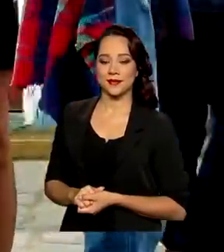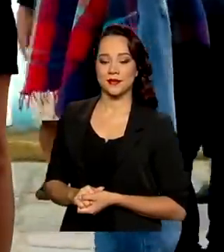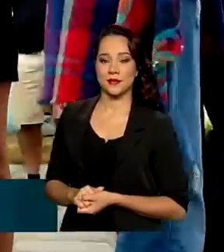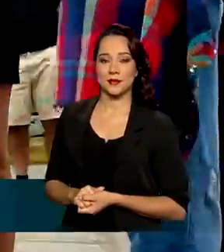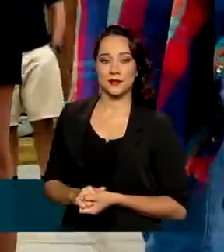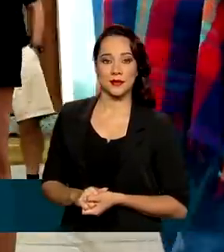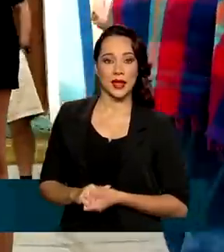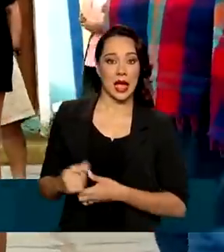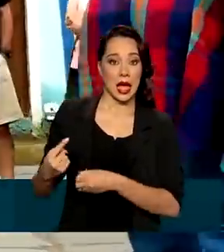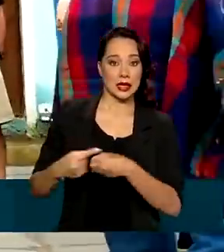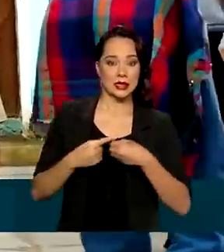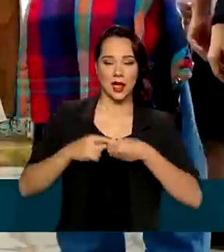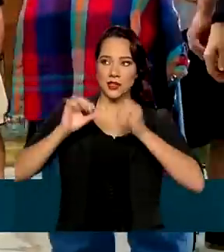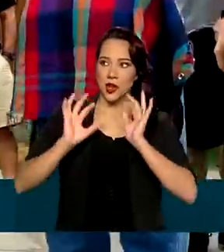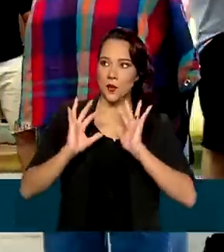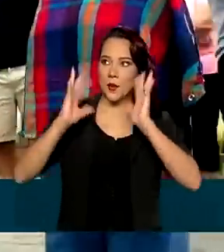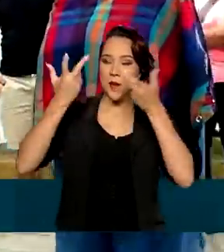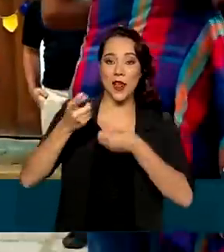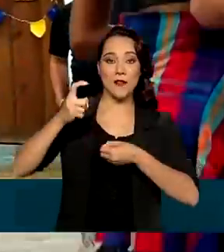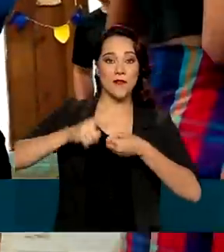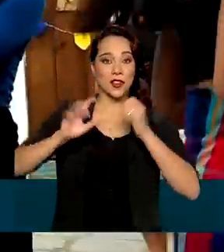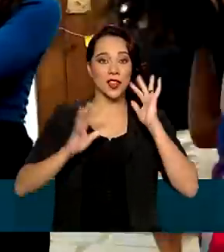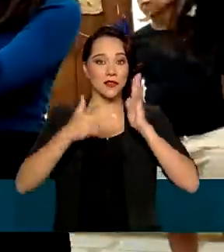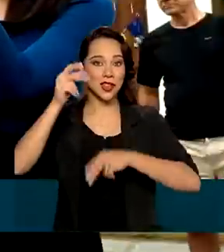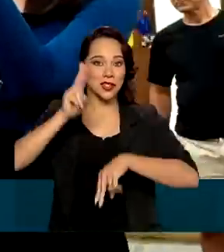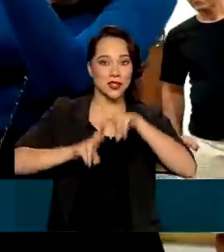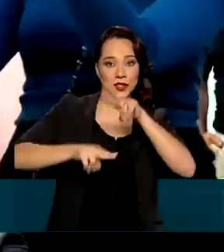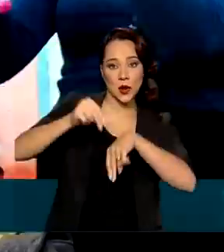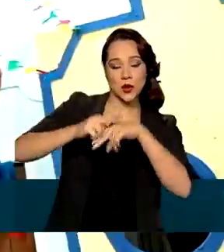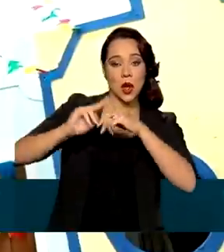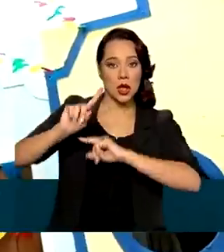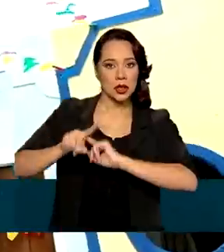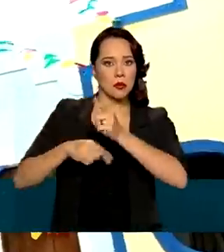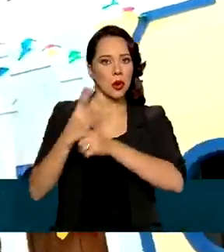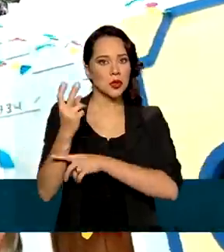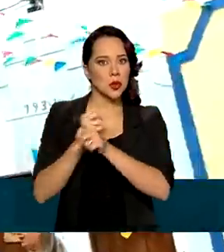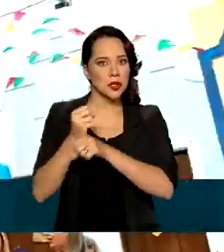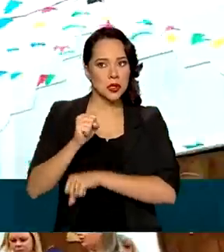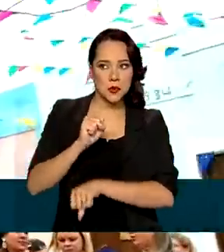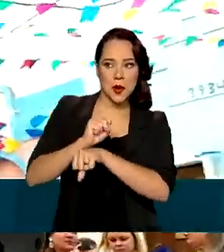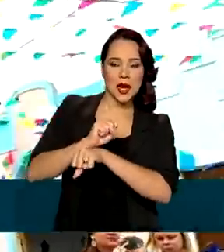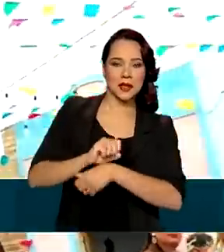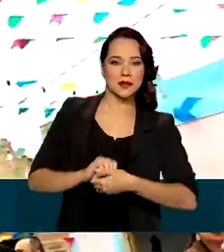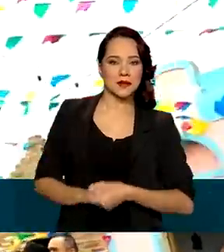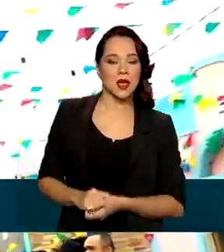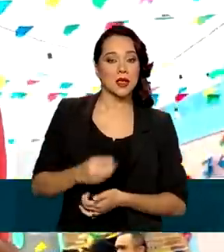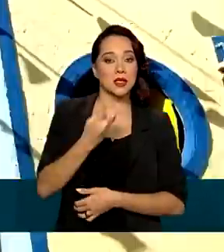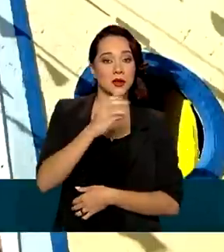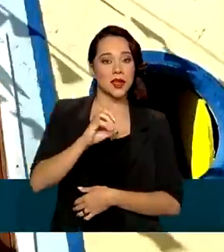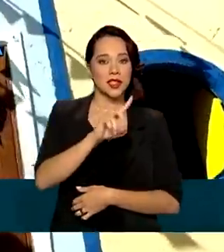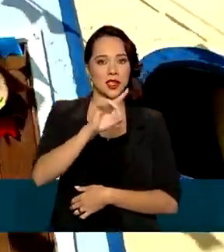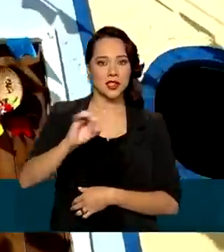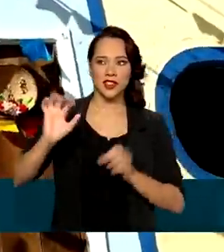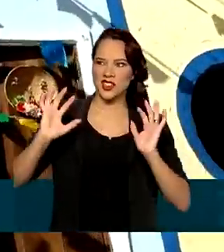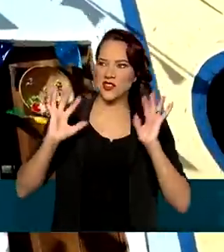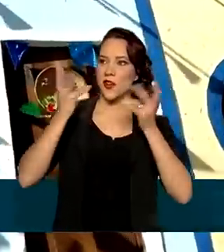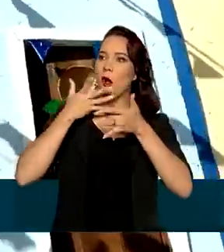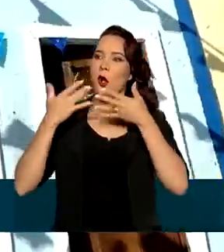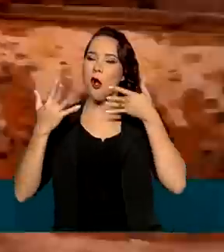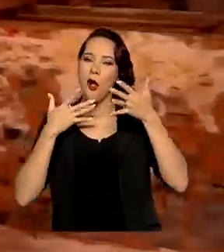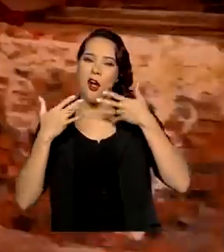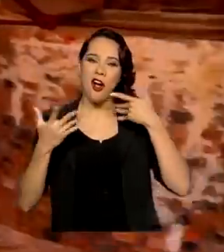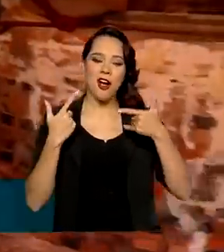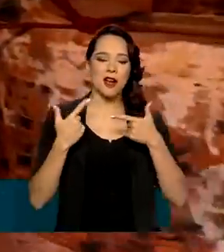A cidade comemora a volta da festa de São João depois de dois anos. São 30 dias de muitas cores,